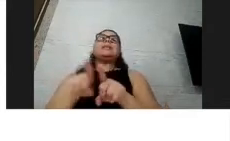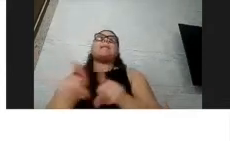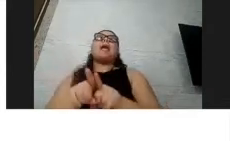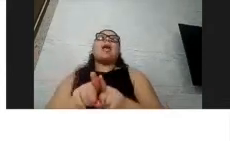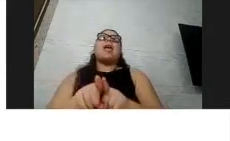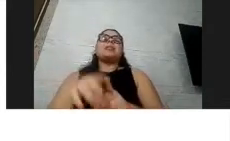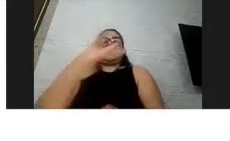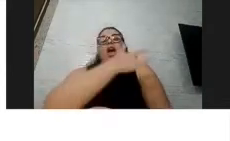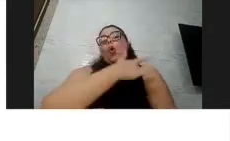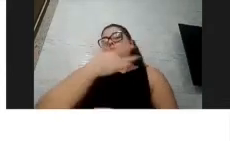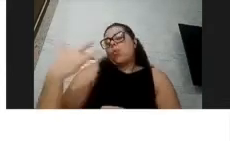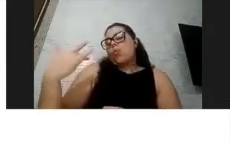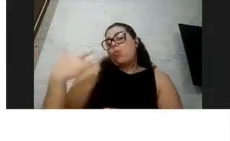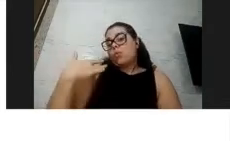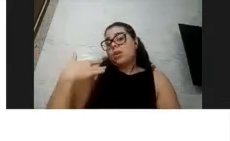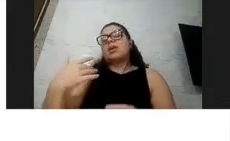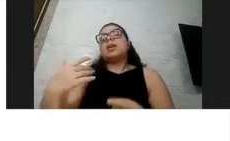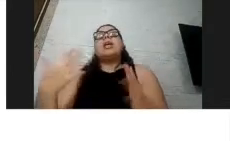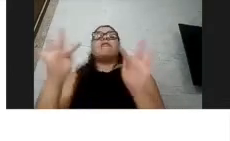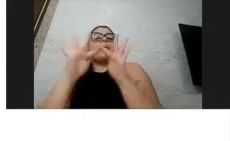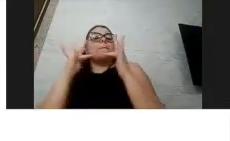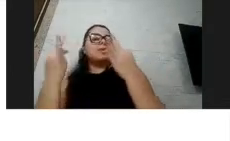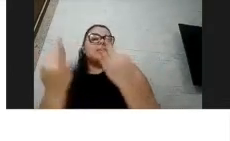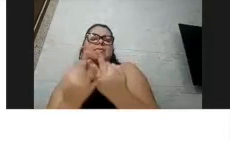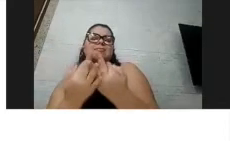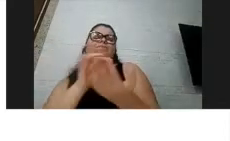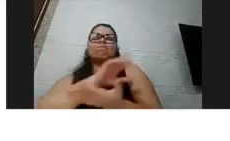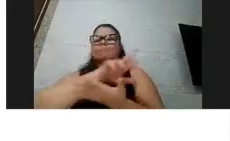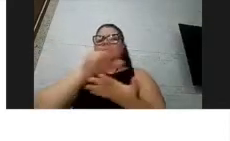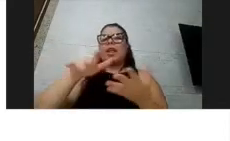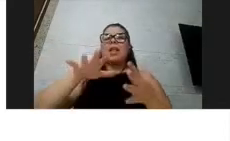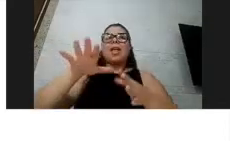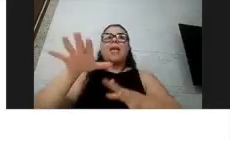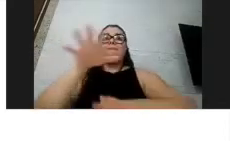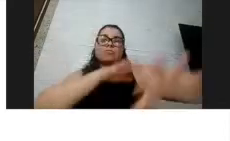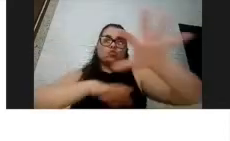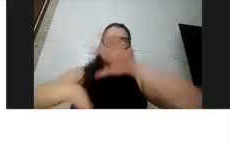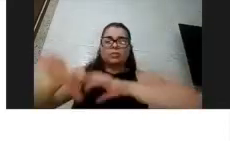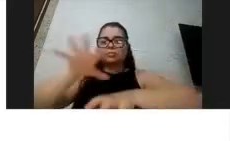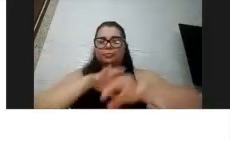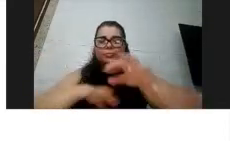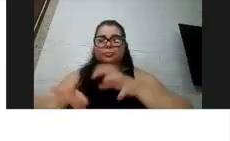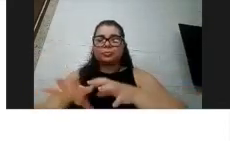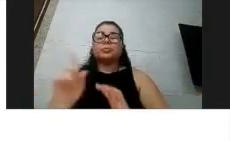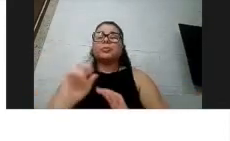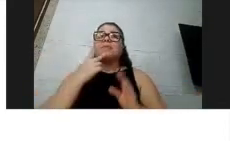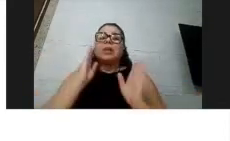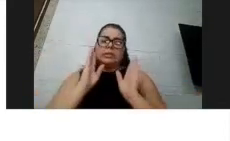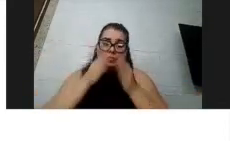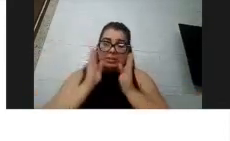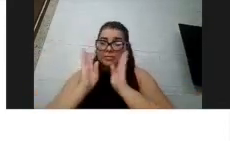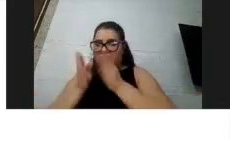da saúde, temos familiares, então não tem cabimento ficar falando especificidades de artigos